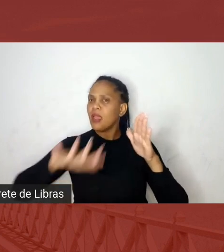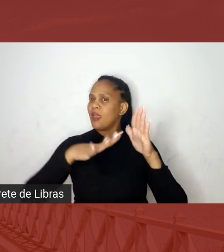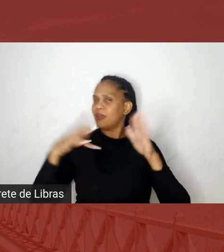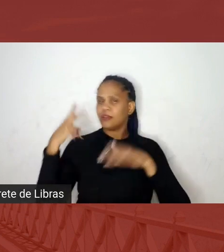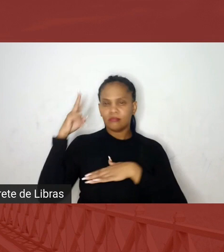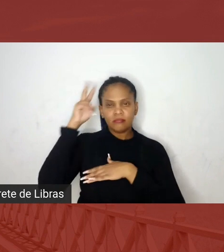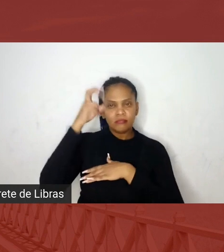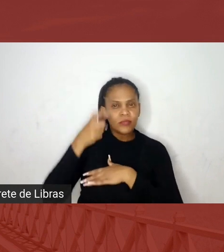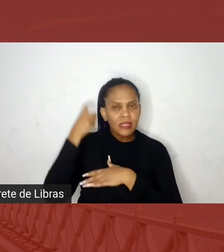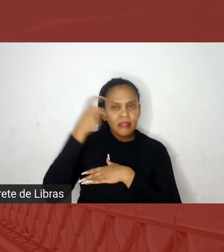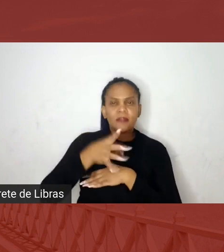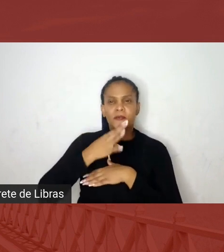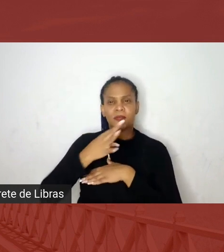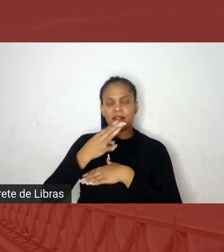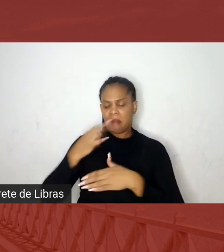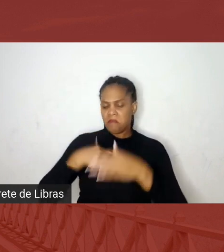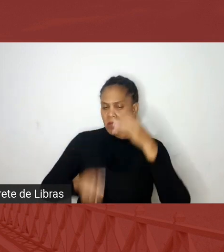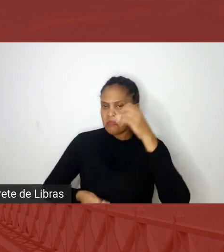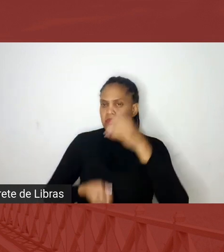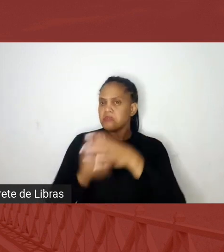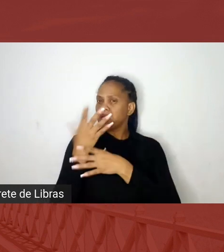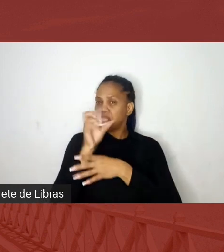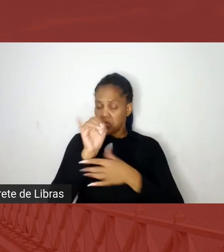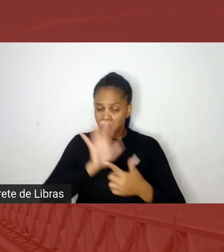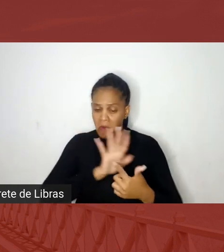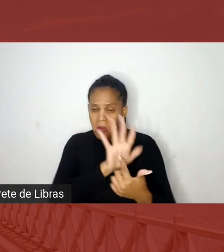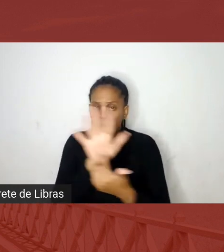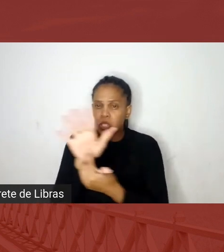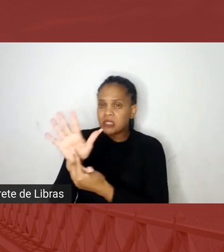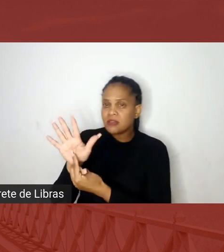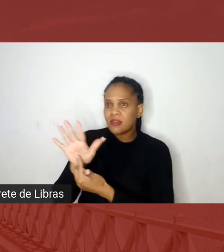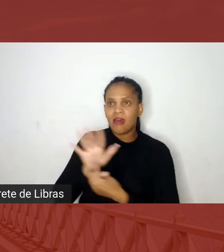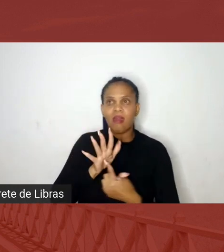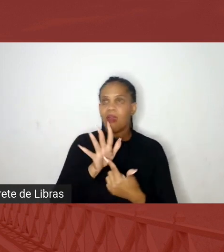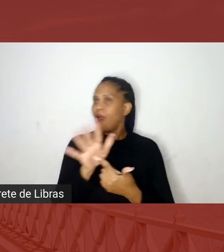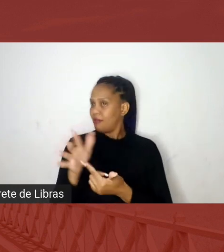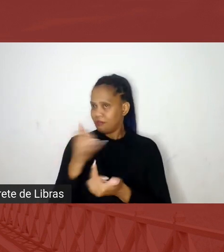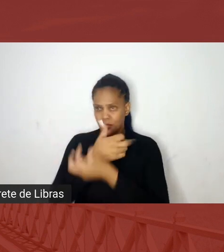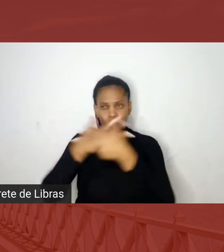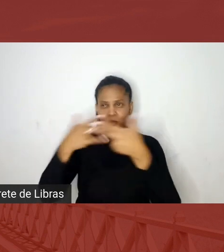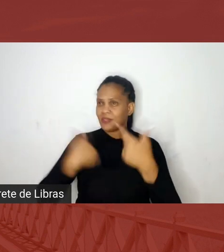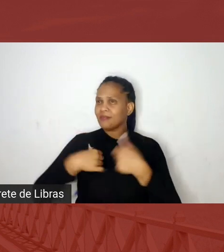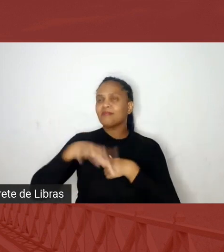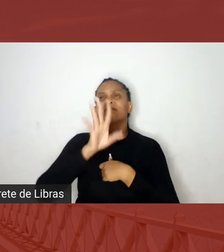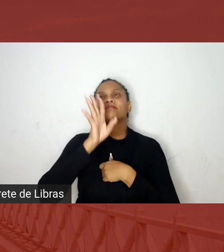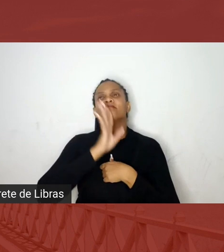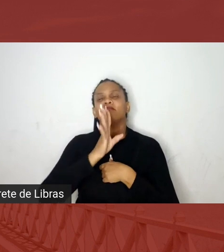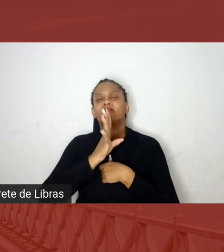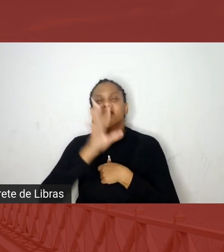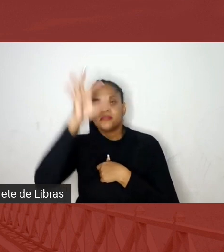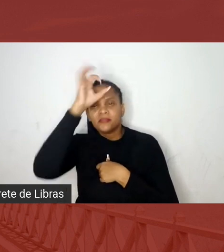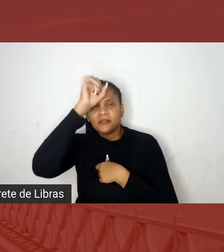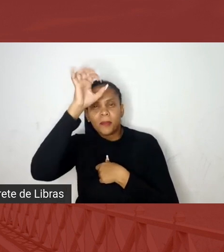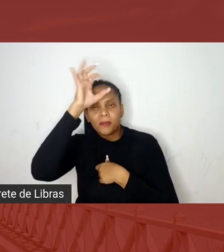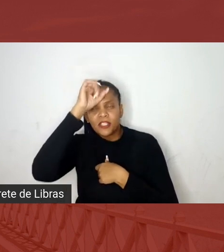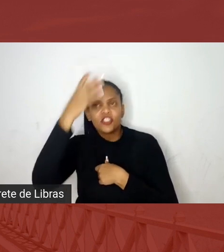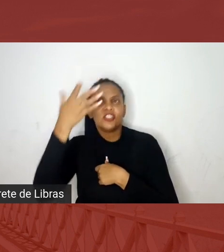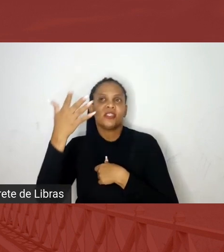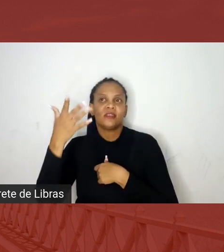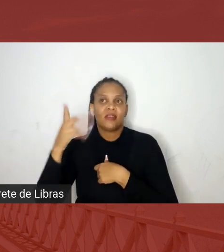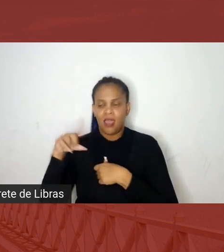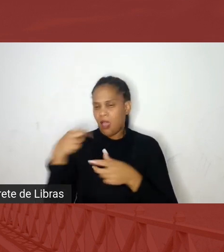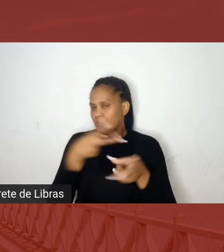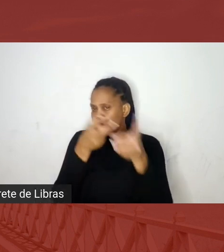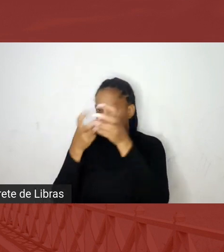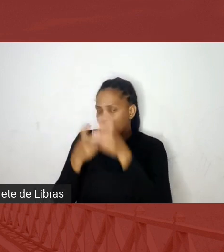e pra isso, quando eu vou levar isso pro outro, eu vou mostrar um conhecimento que eu aprendi oralmente também, lógico, a gente tem que estudar, tem que pegar o livro, tudo,